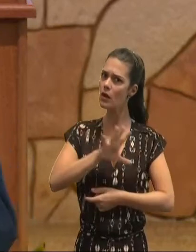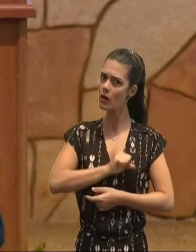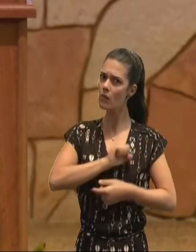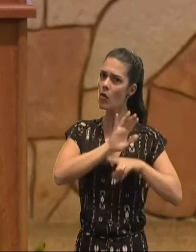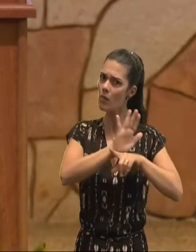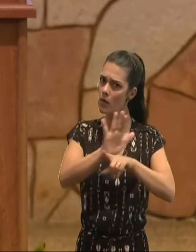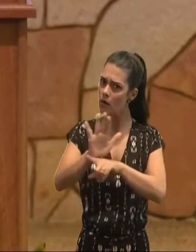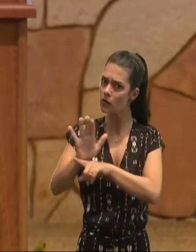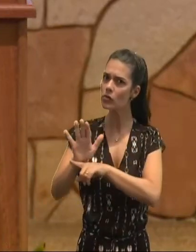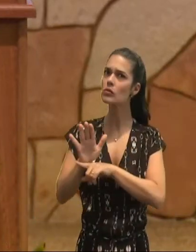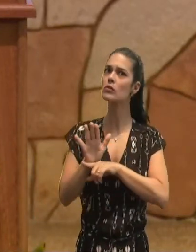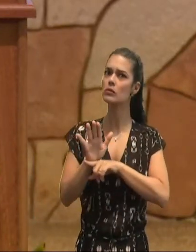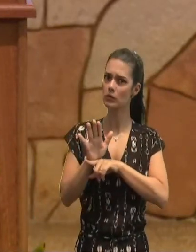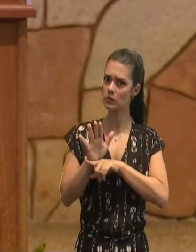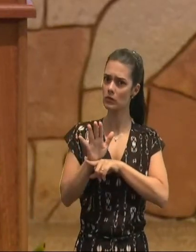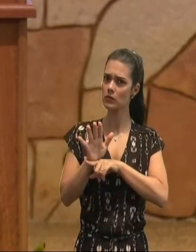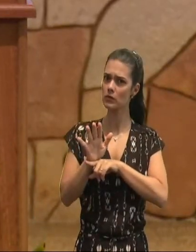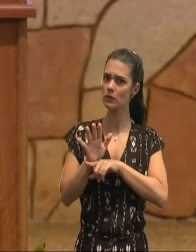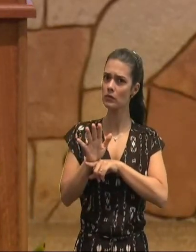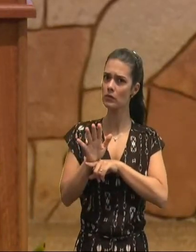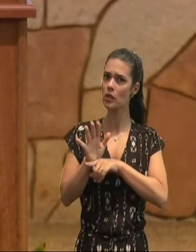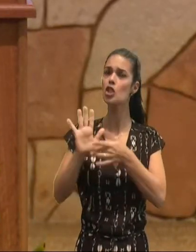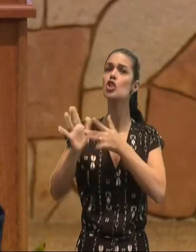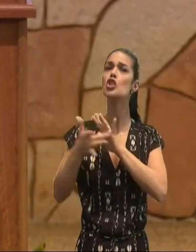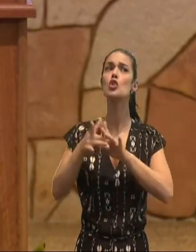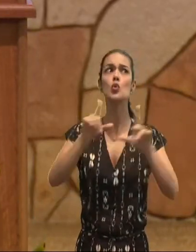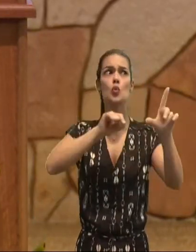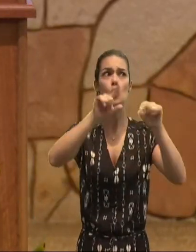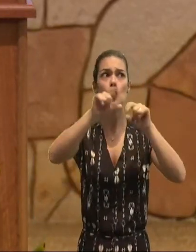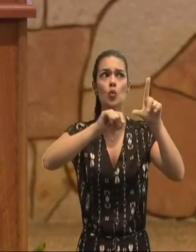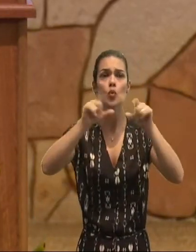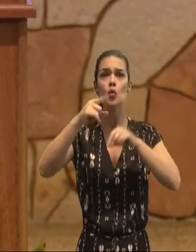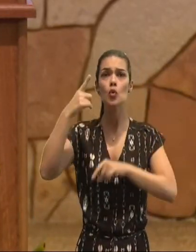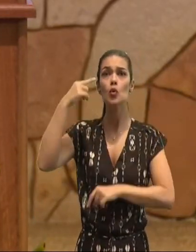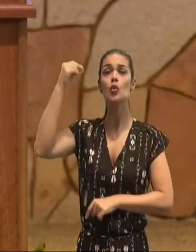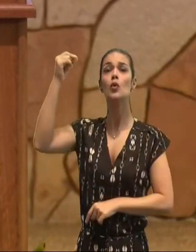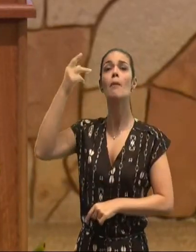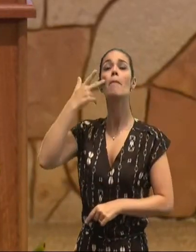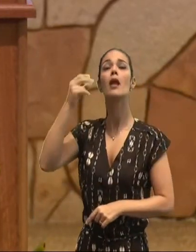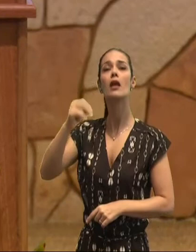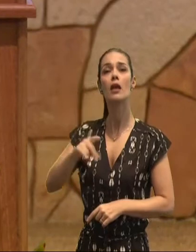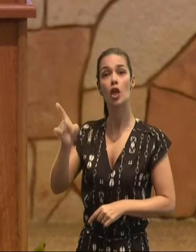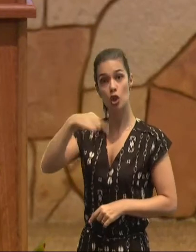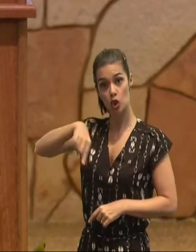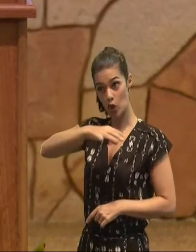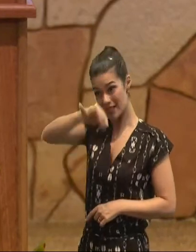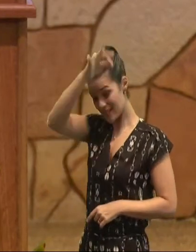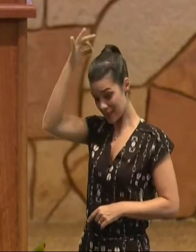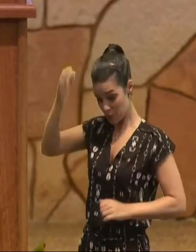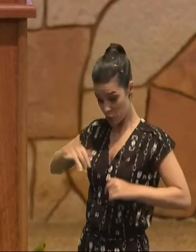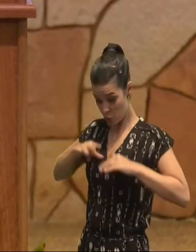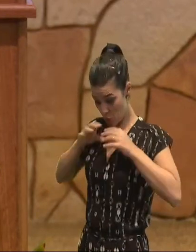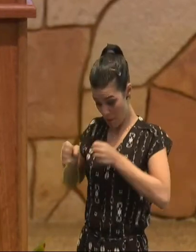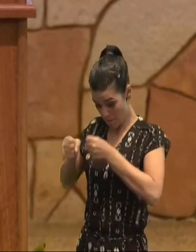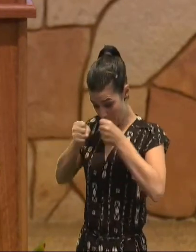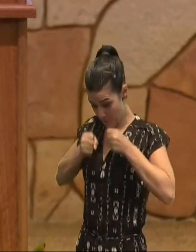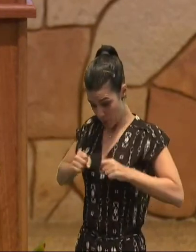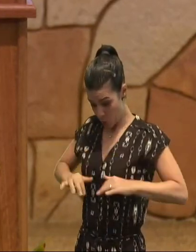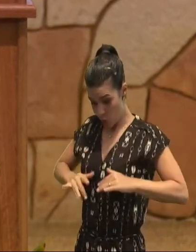Jesus, nos chamou, para que, pelo poder do Espírito, pudéssemos, viver de tal forma,